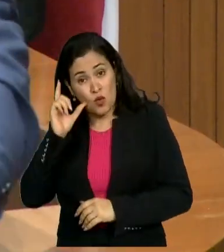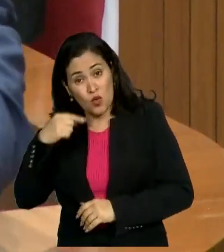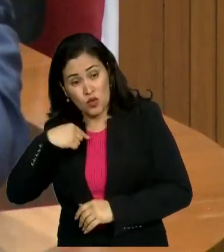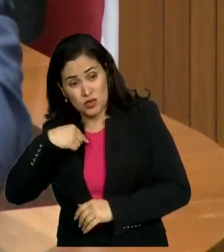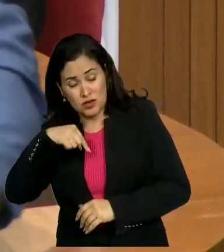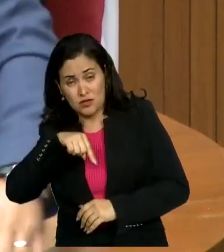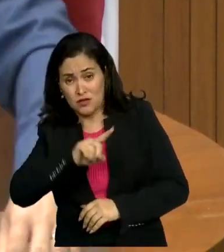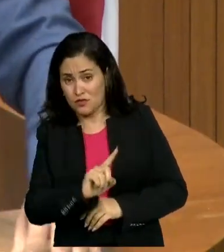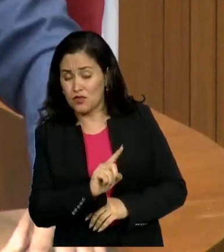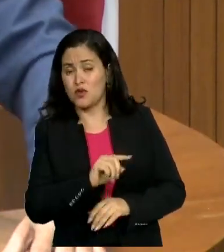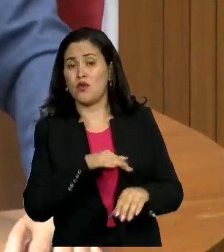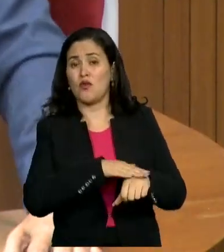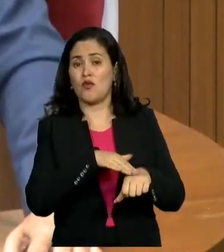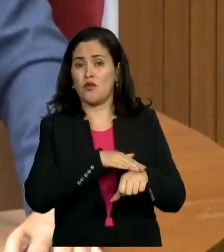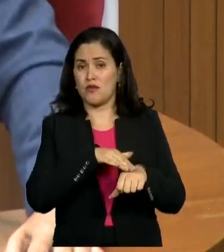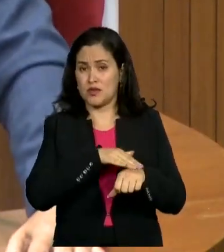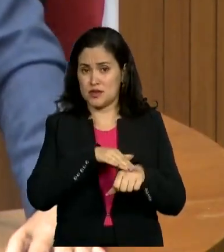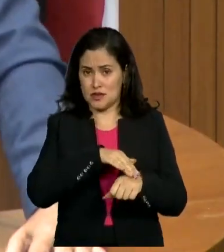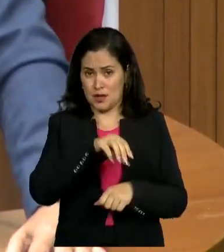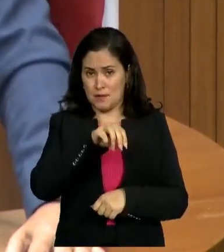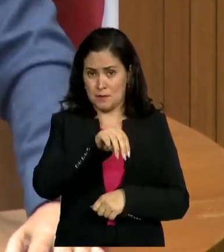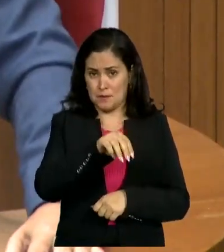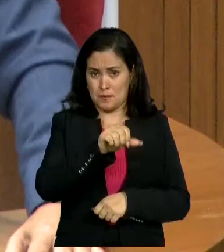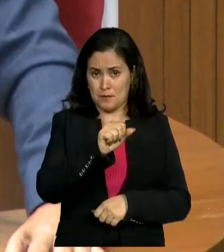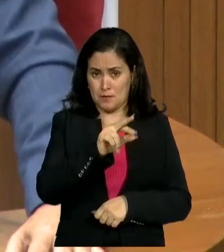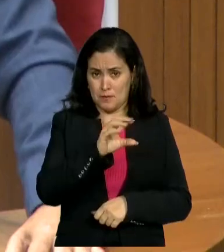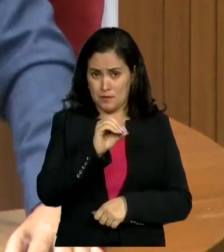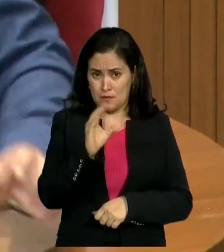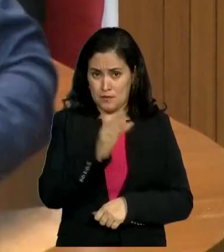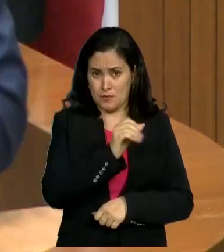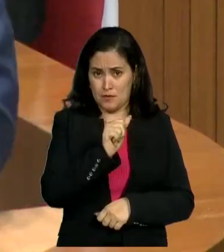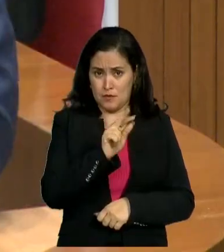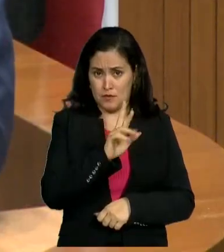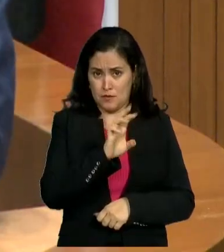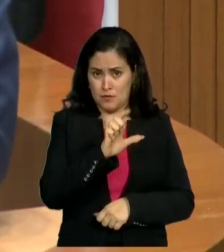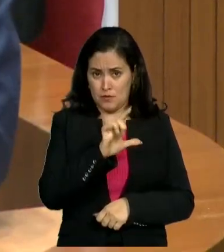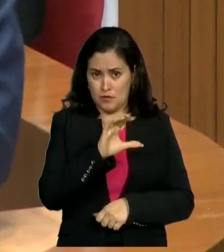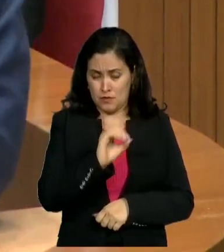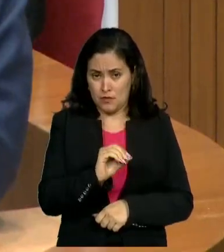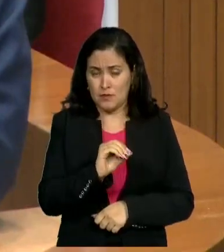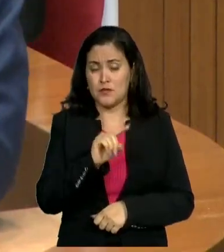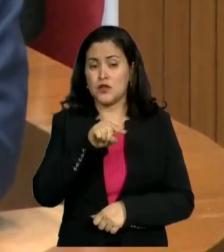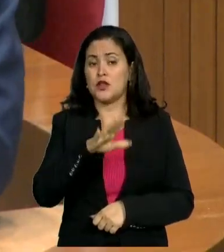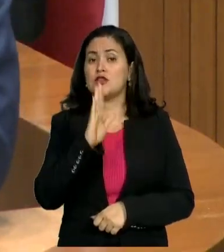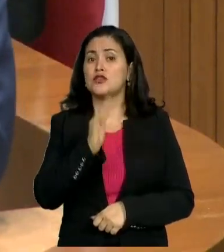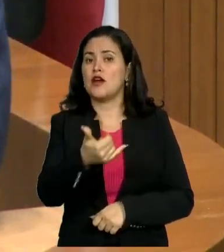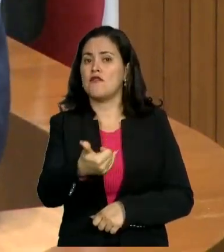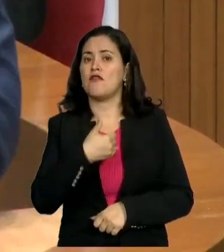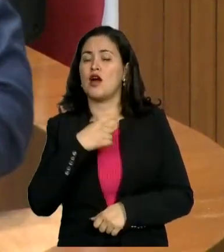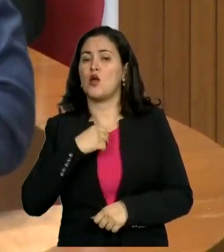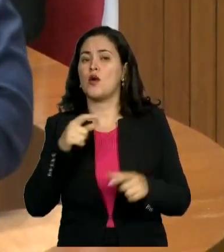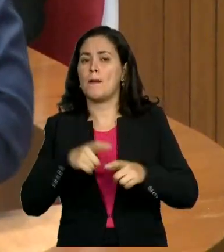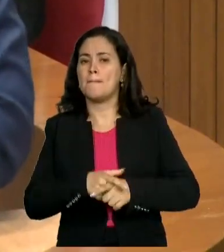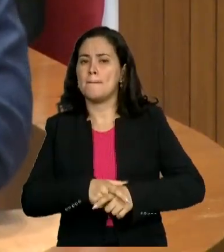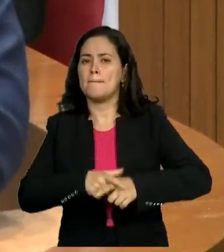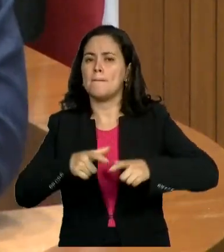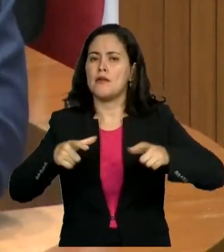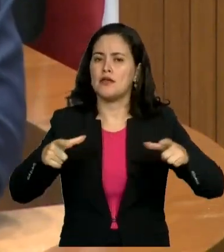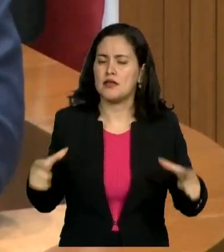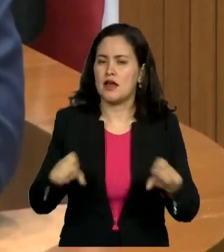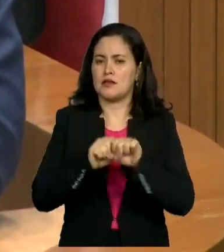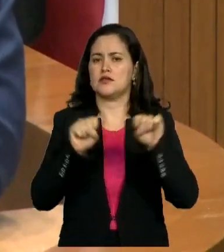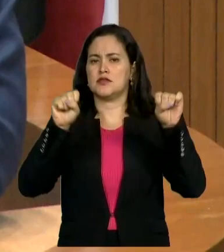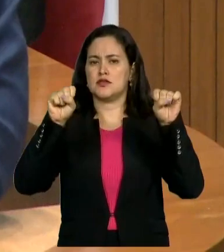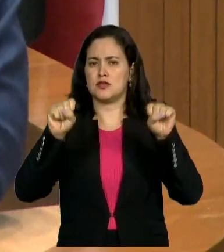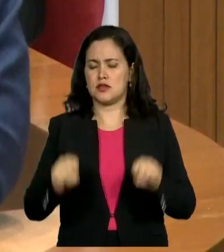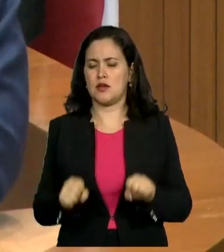e ele já se comprometeu que vai ampliar a rede em 250 metros, para que nós possamos atender um grande bairro em Barra do Corda, que